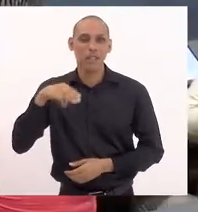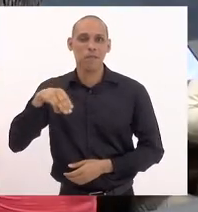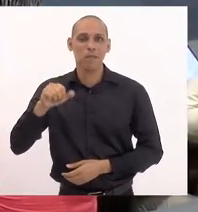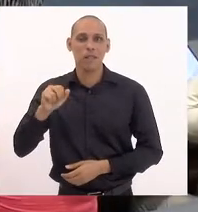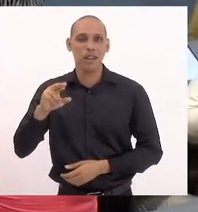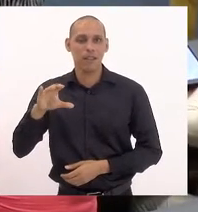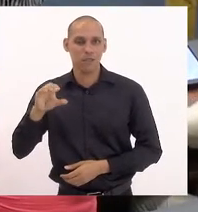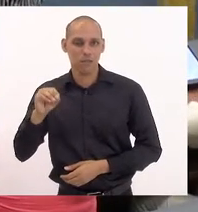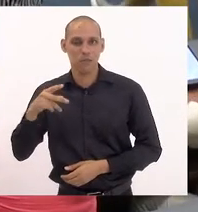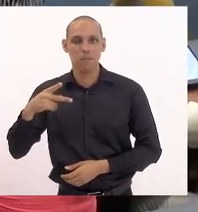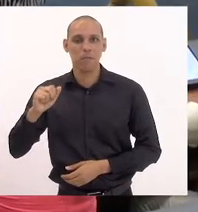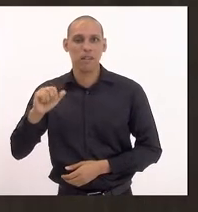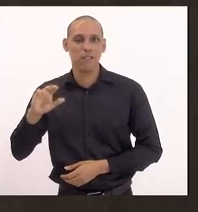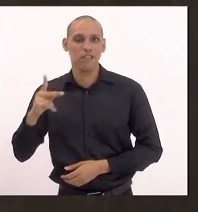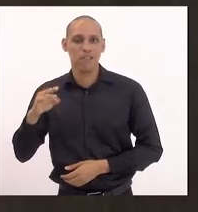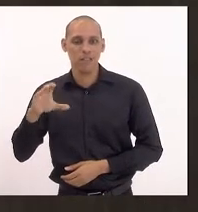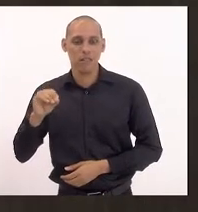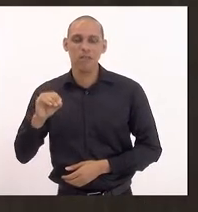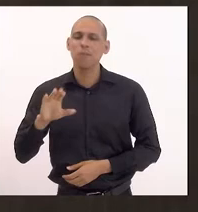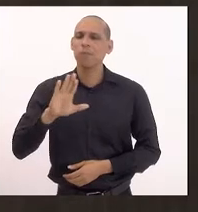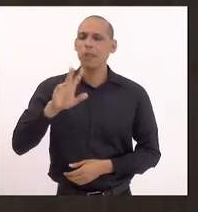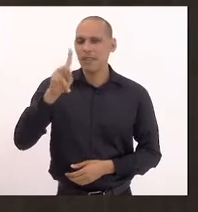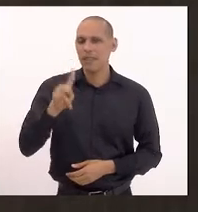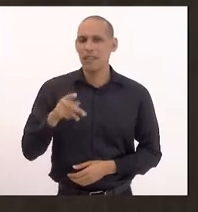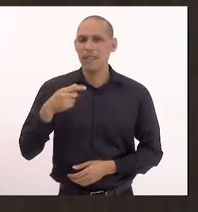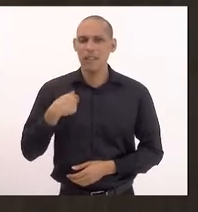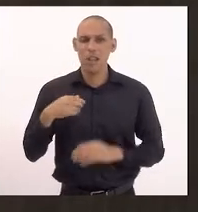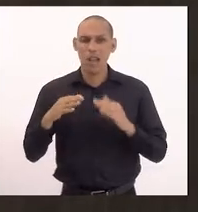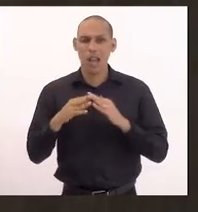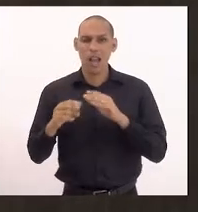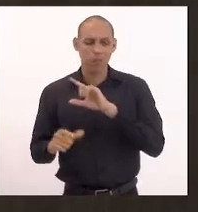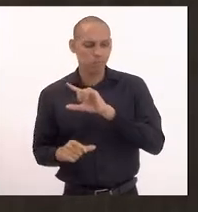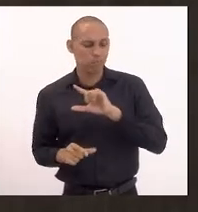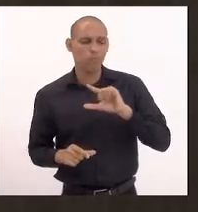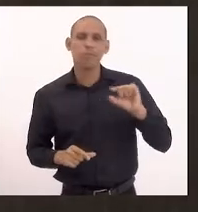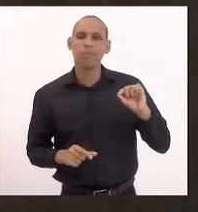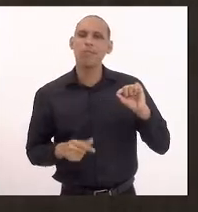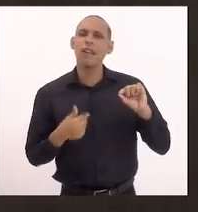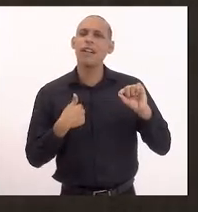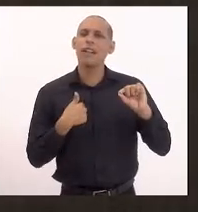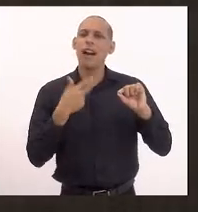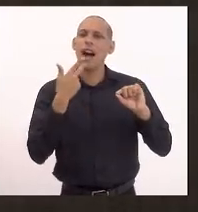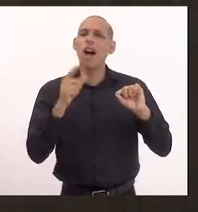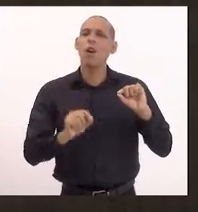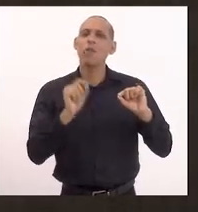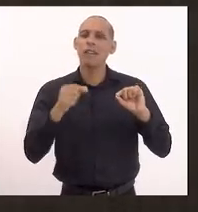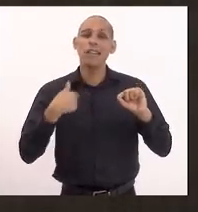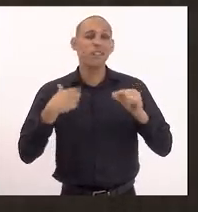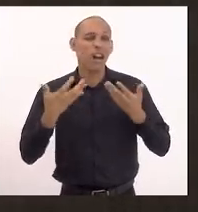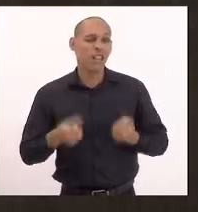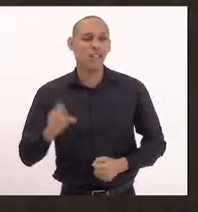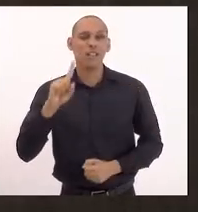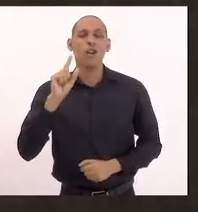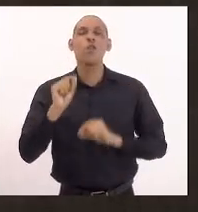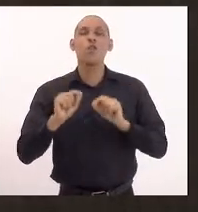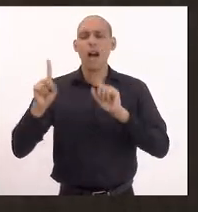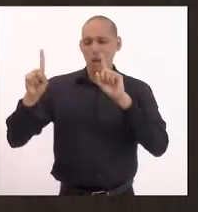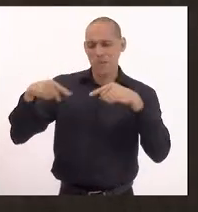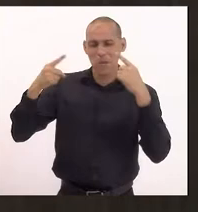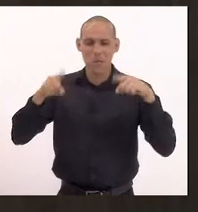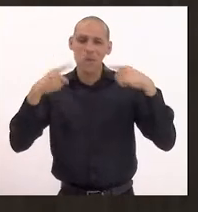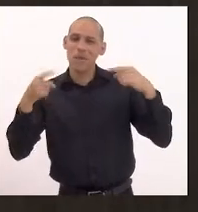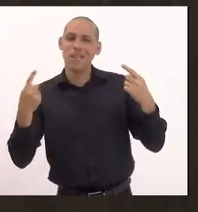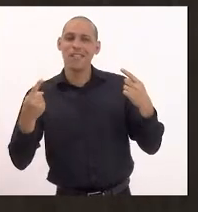Sr. Presidente, quando eu saí de casa hoje, eu disse que eu não aceitaria provocação.